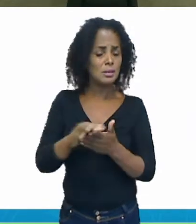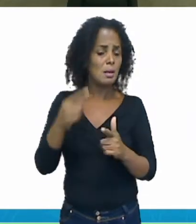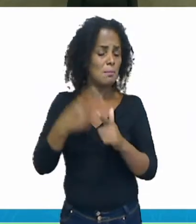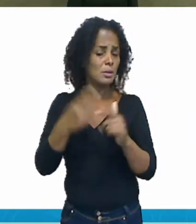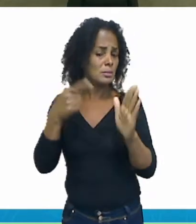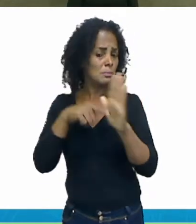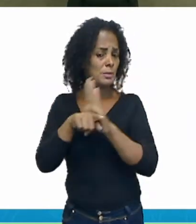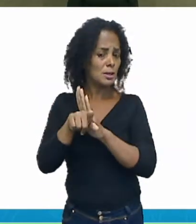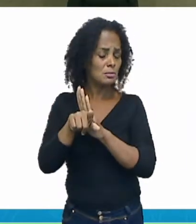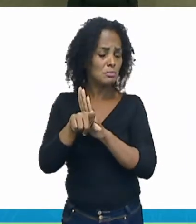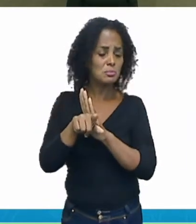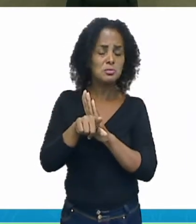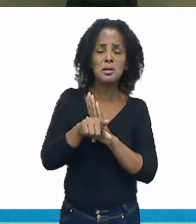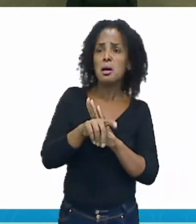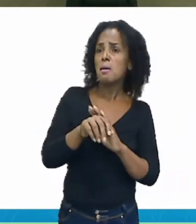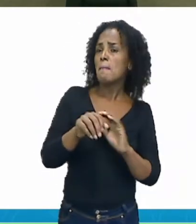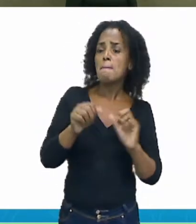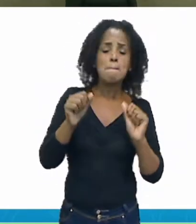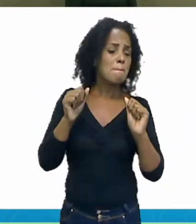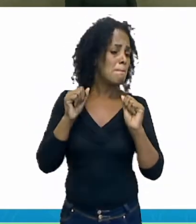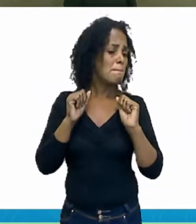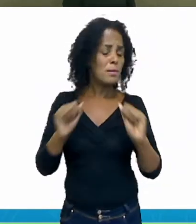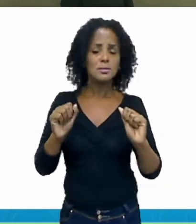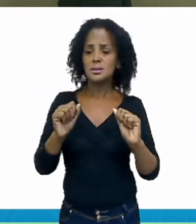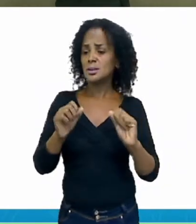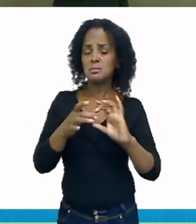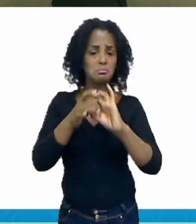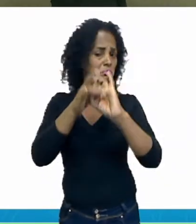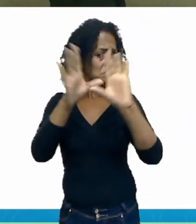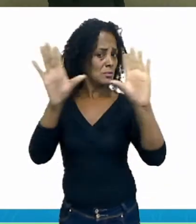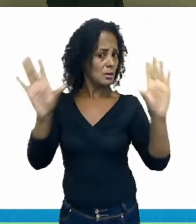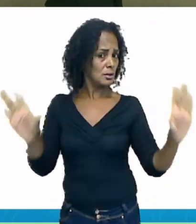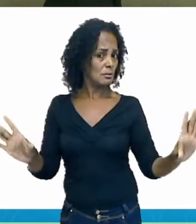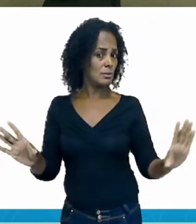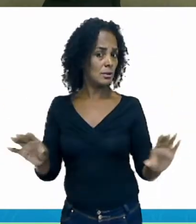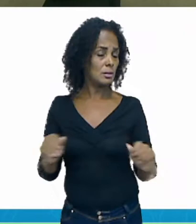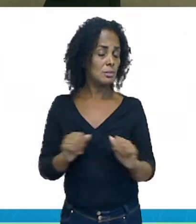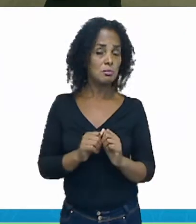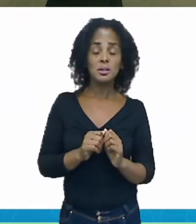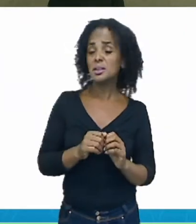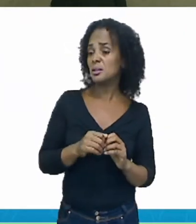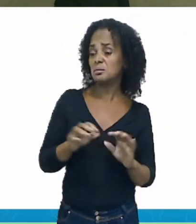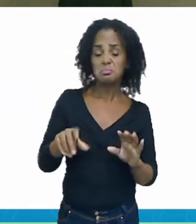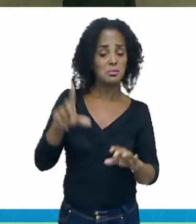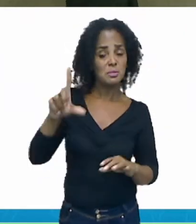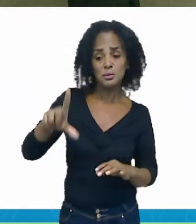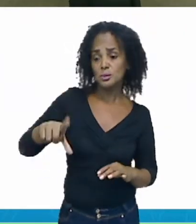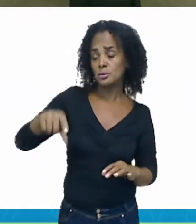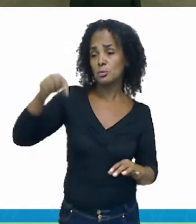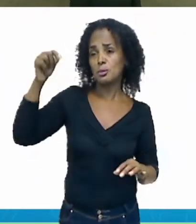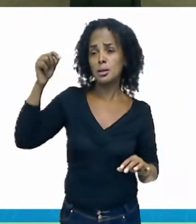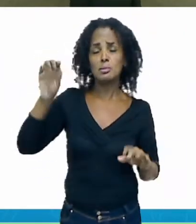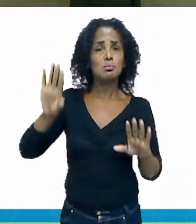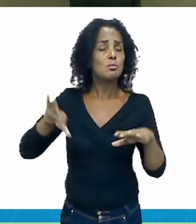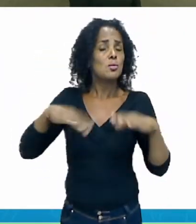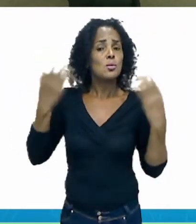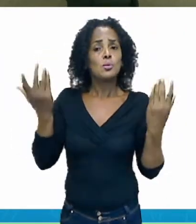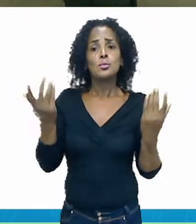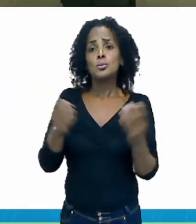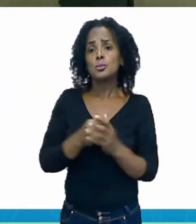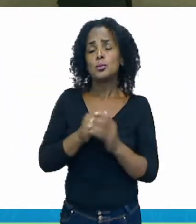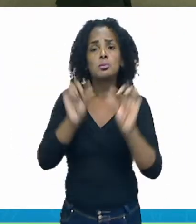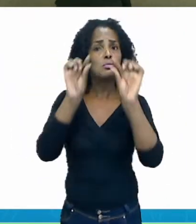bem pessoal. Vão ter várias opções aí que vocês vão imaginar qual outro título